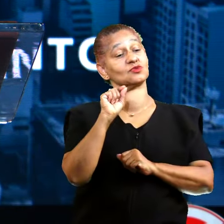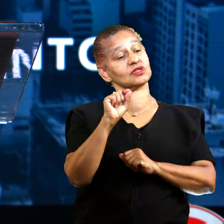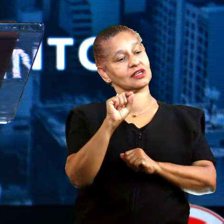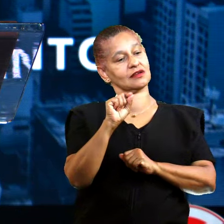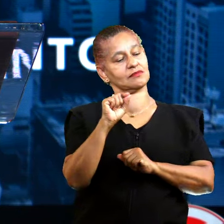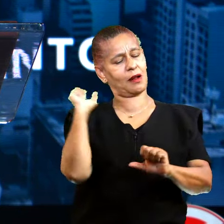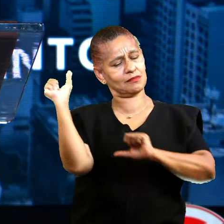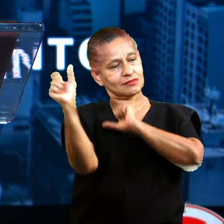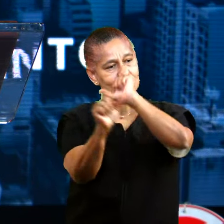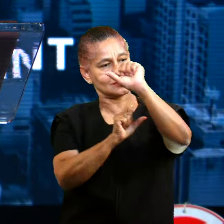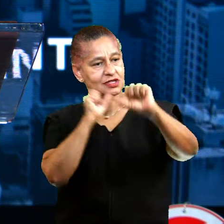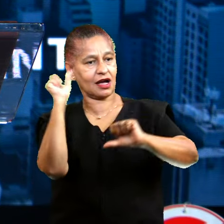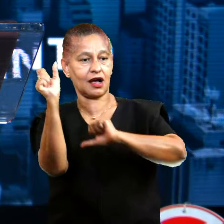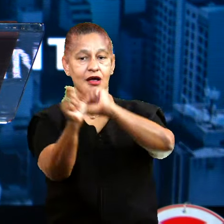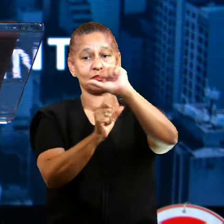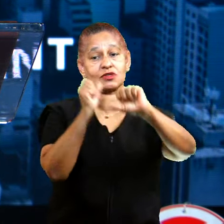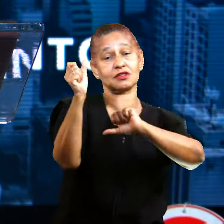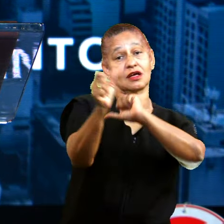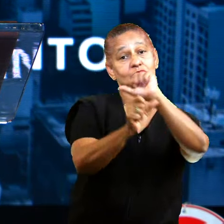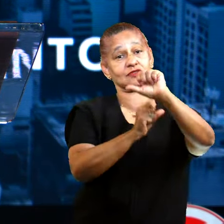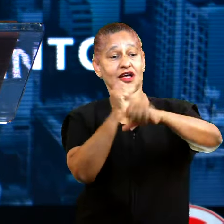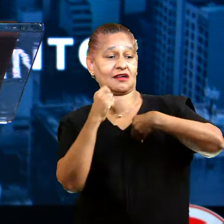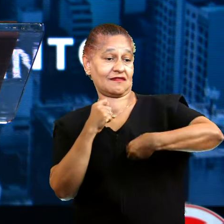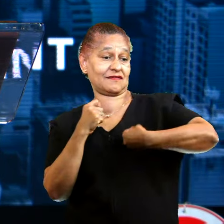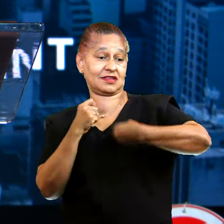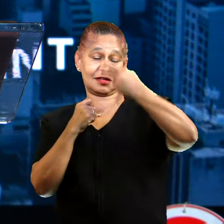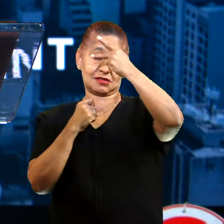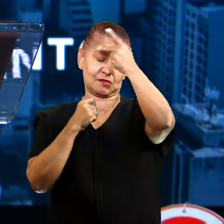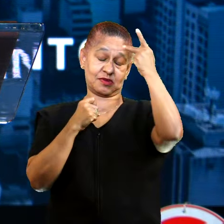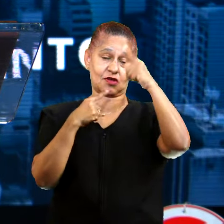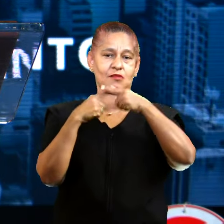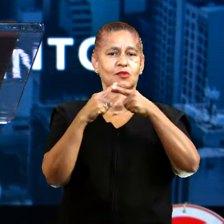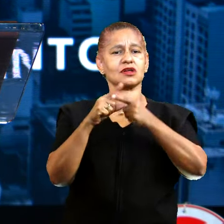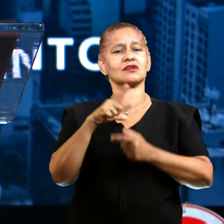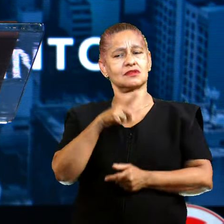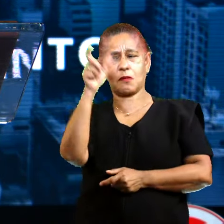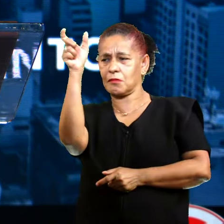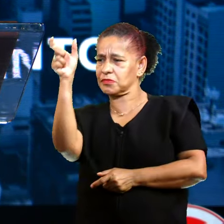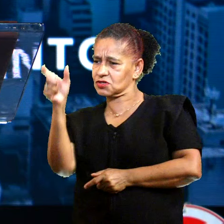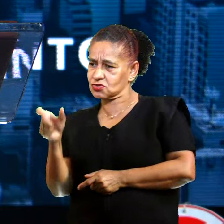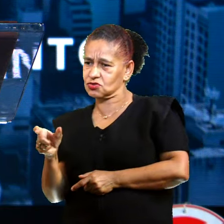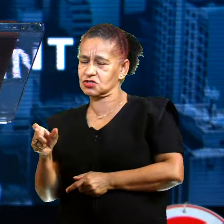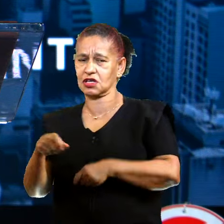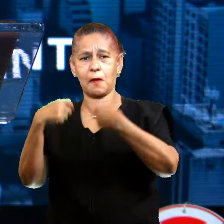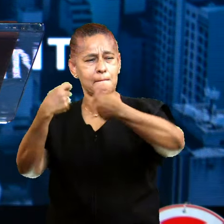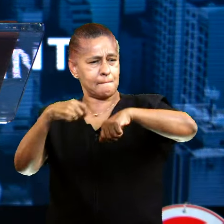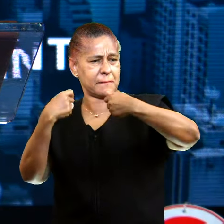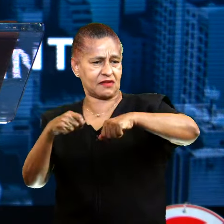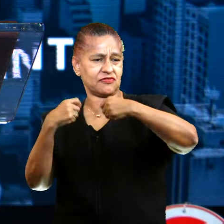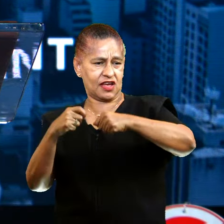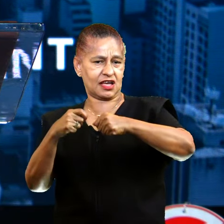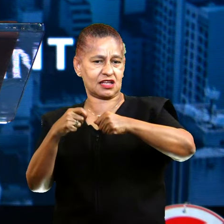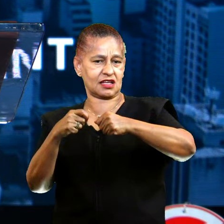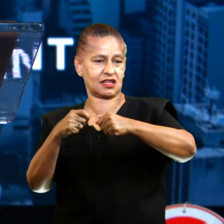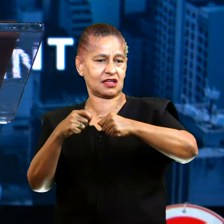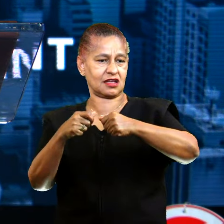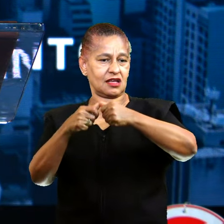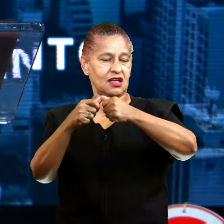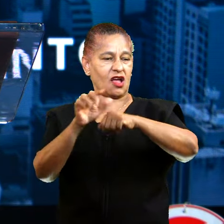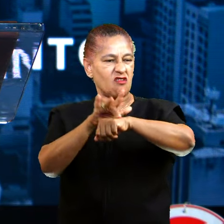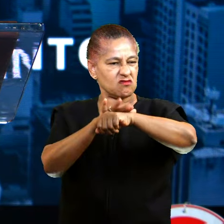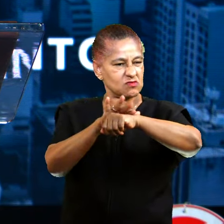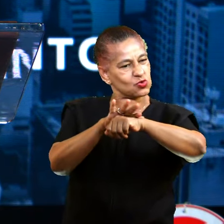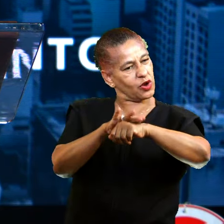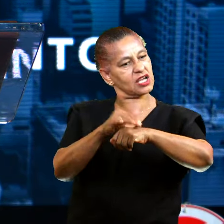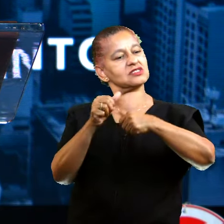mudança. Pessoas vão preferir permanecer nas suas insanidades, crenças distorcidas e